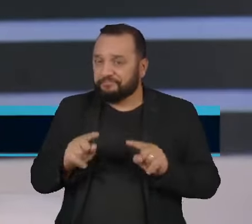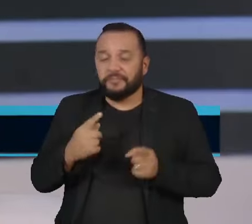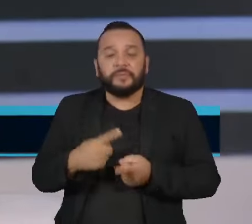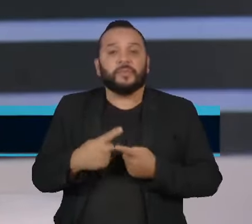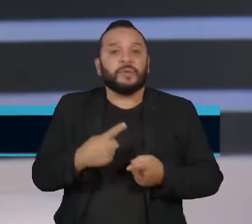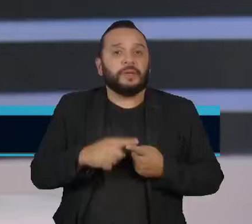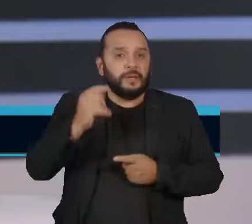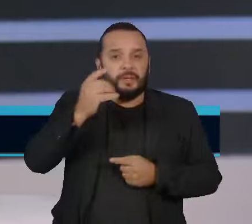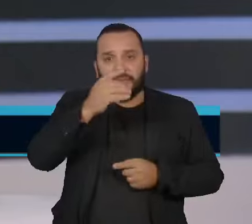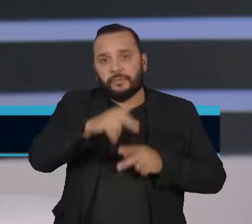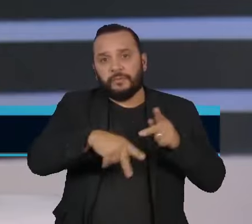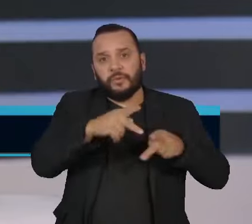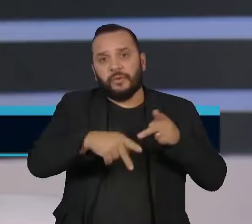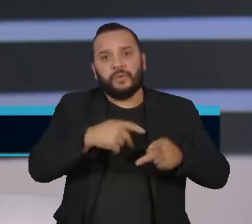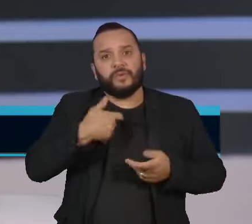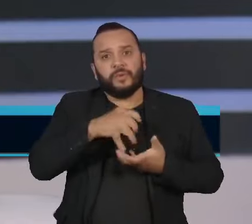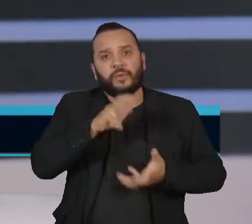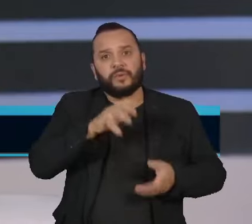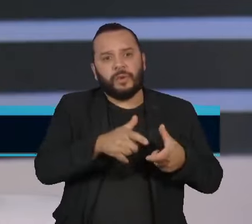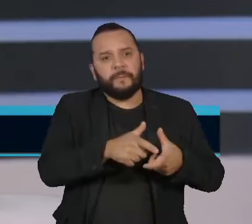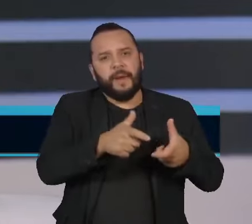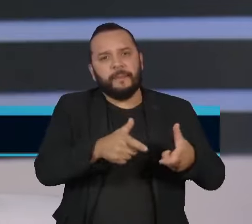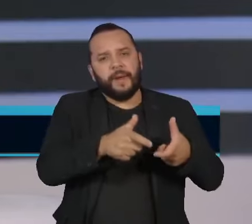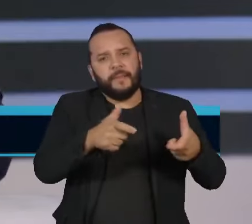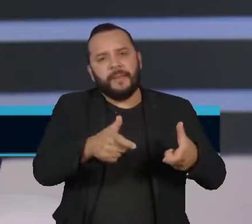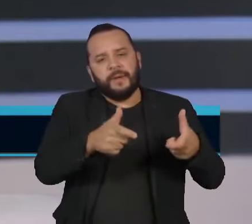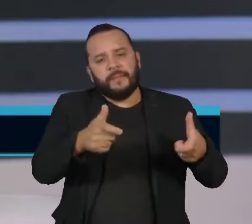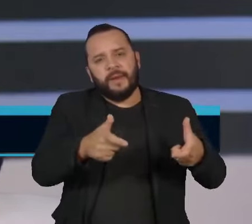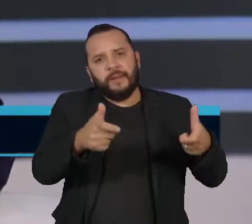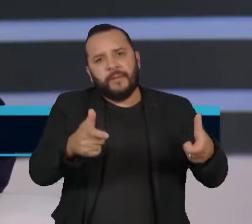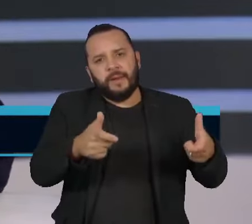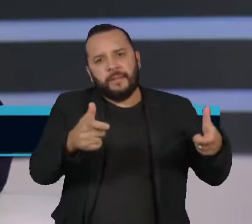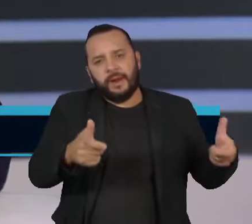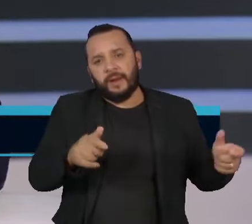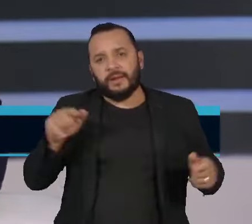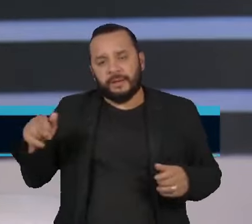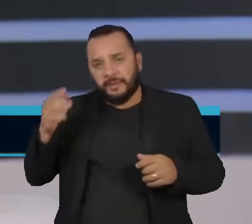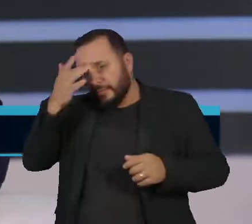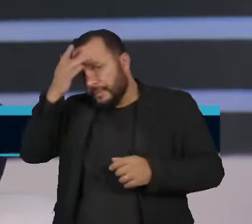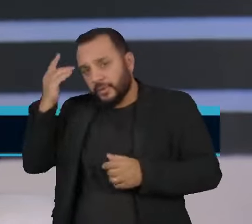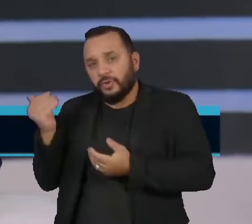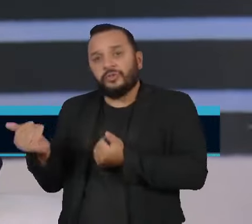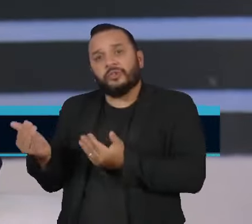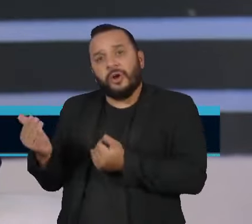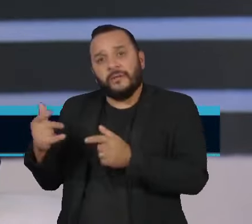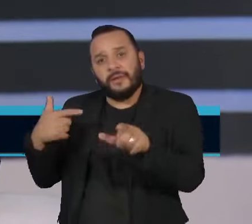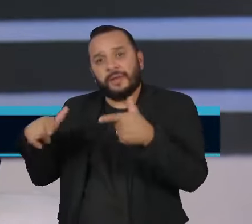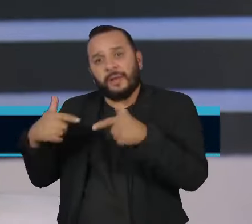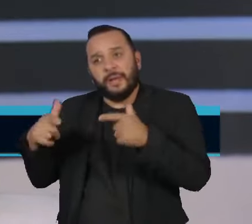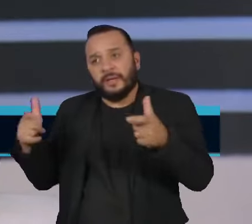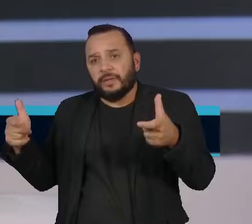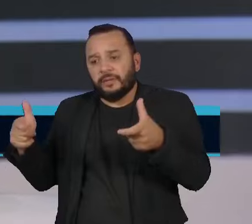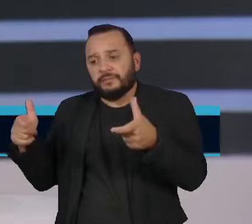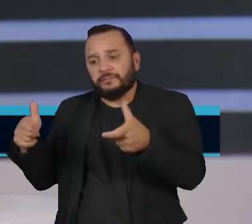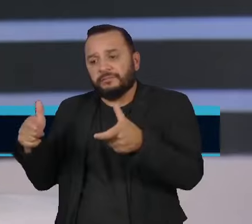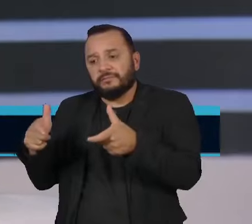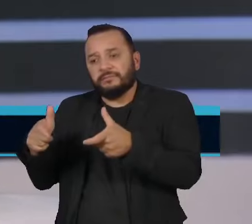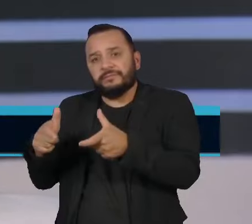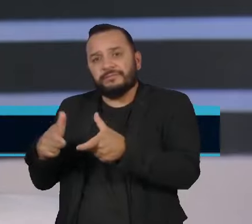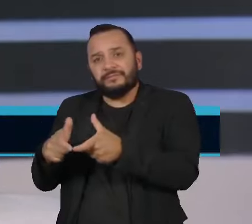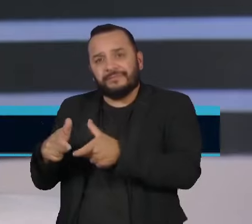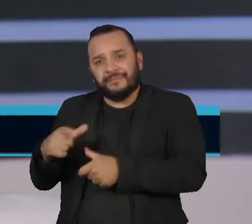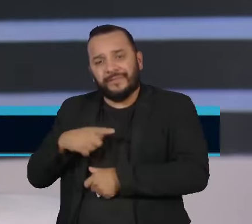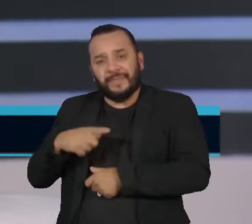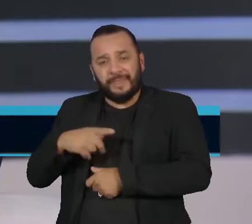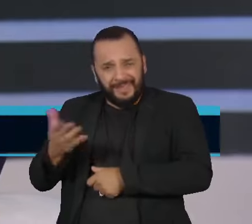menos pessoas que vão entrar dentro dessa força de trabalho, dessa massa de trabalhadores contribuindo. Então, isso gera uma